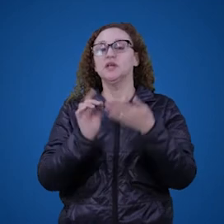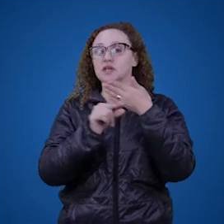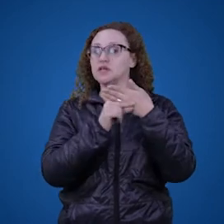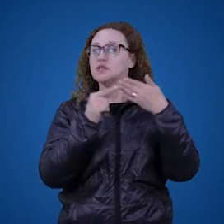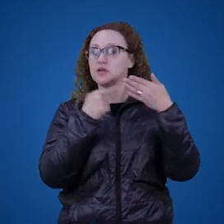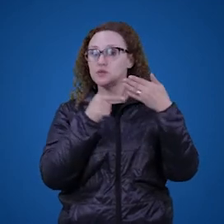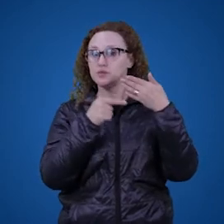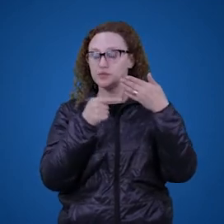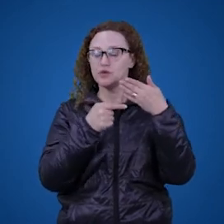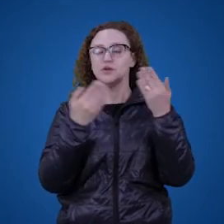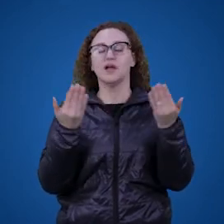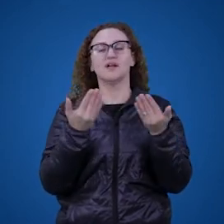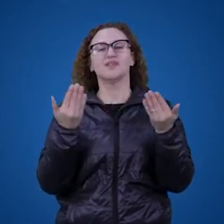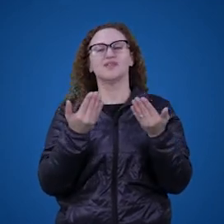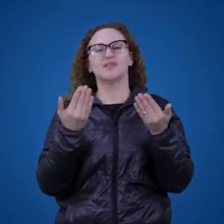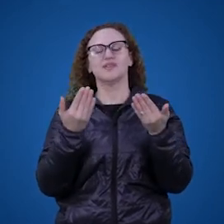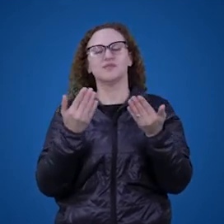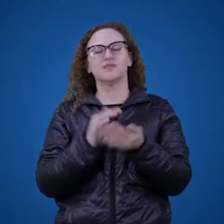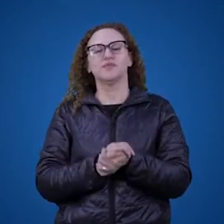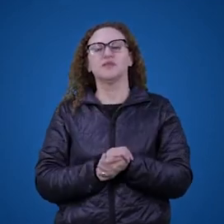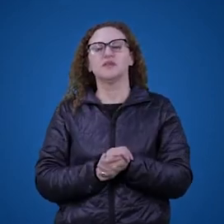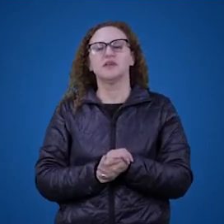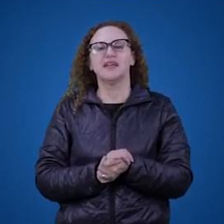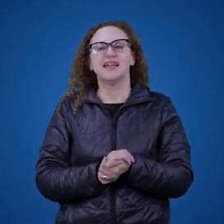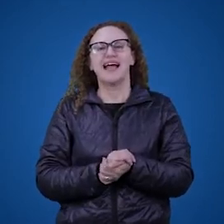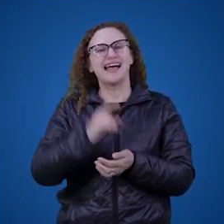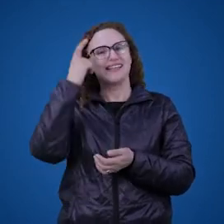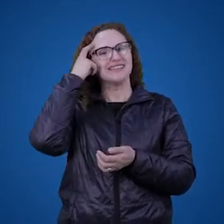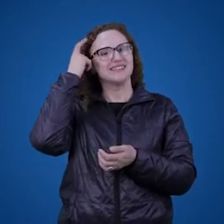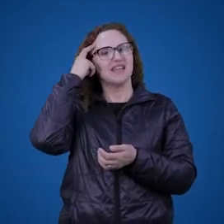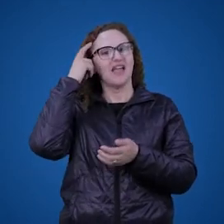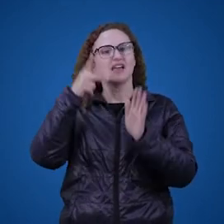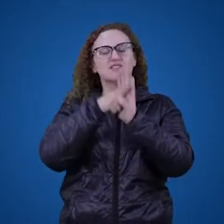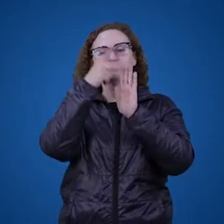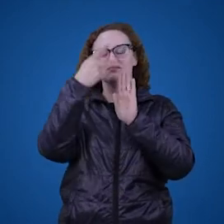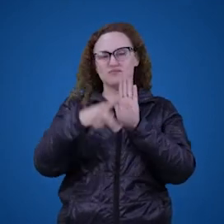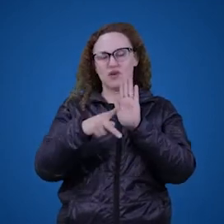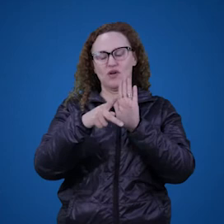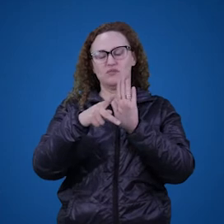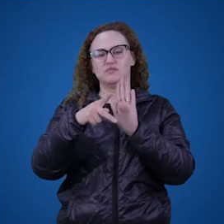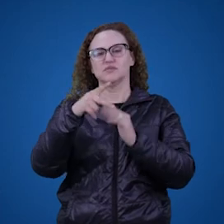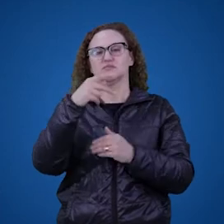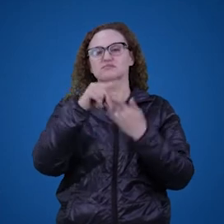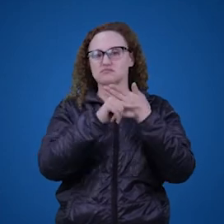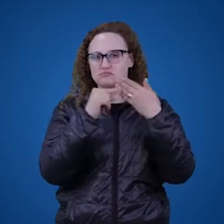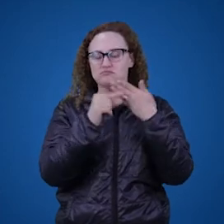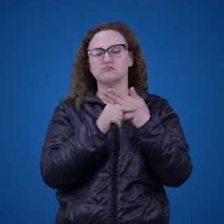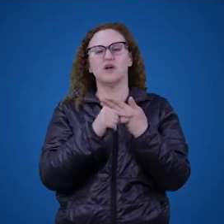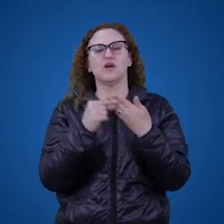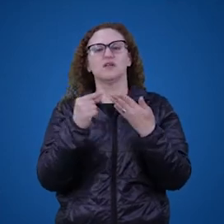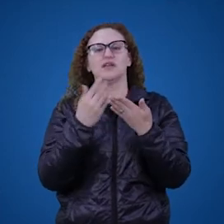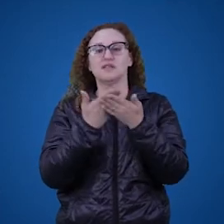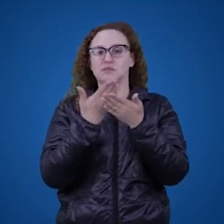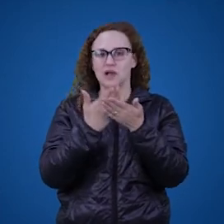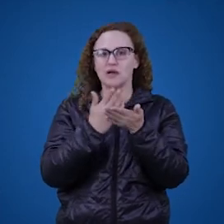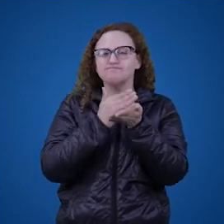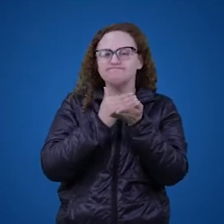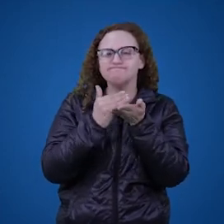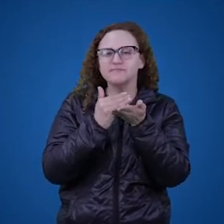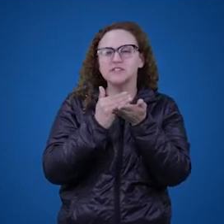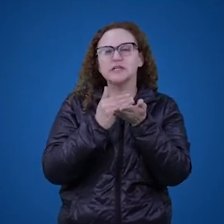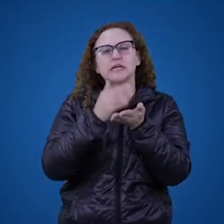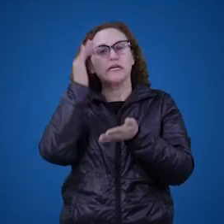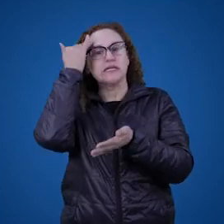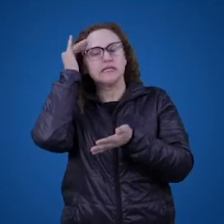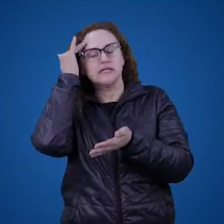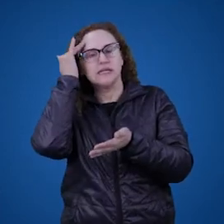nós vamos usar aqui é o que nós chamamos do segundo Wittgenstein, que são as ideias dele. Essa é uma aula bastante introdutória, para que vocês entendam a